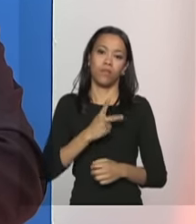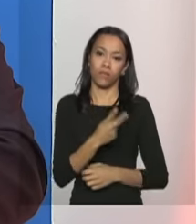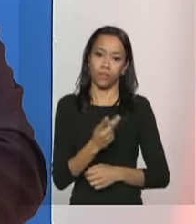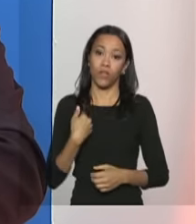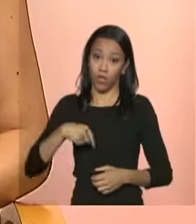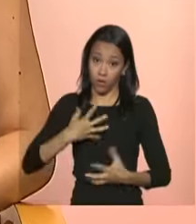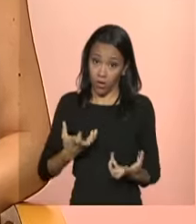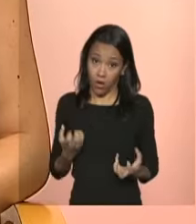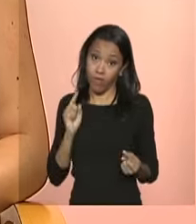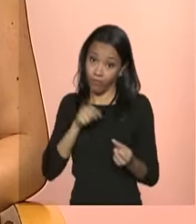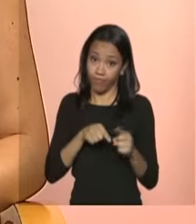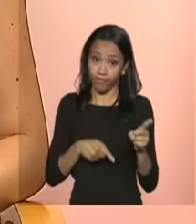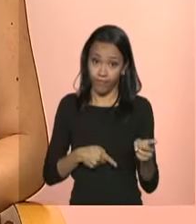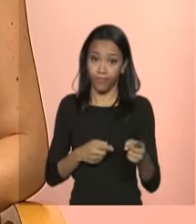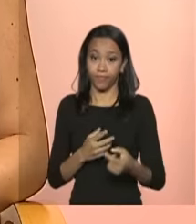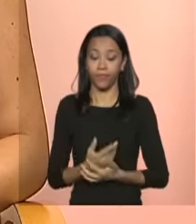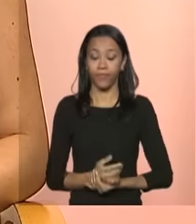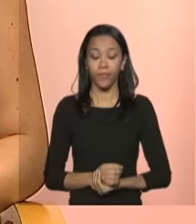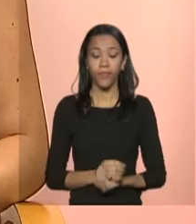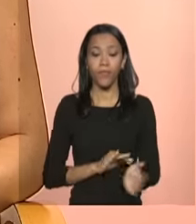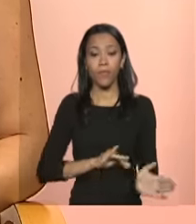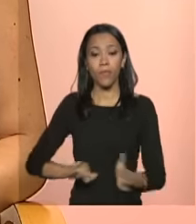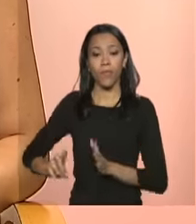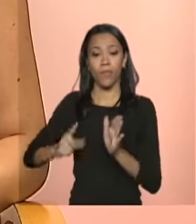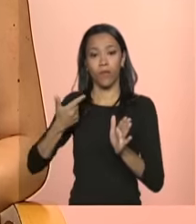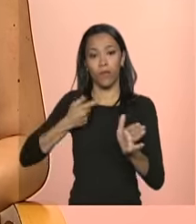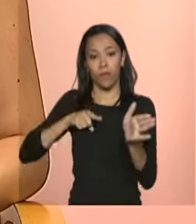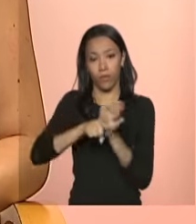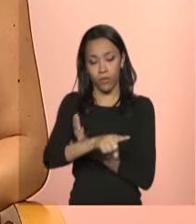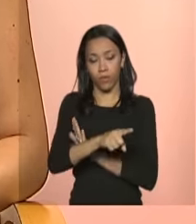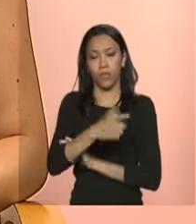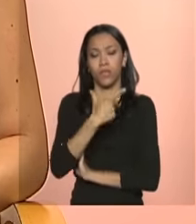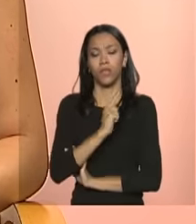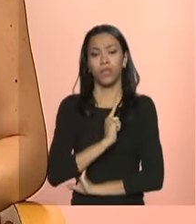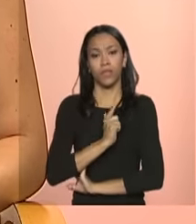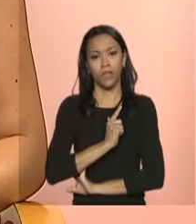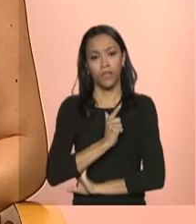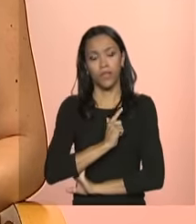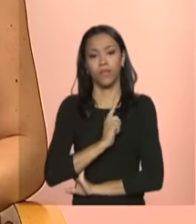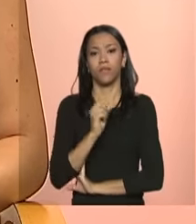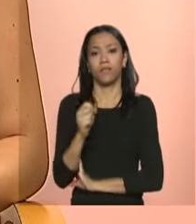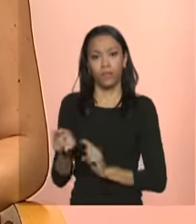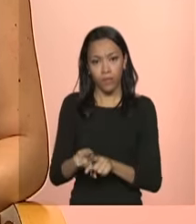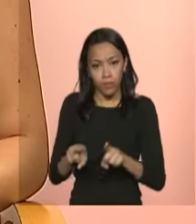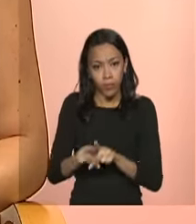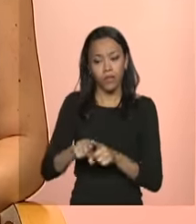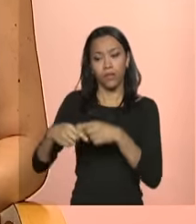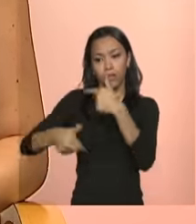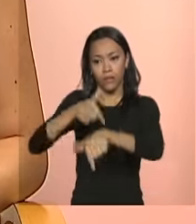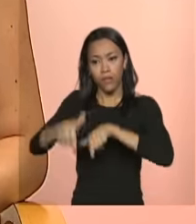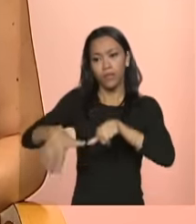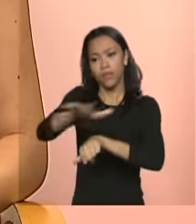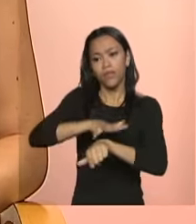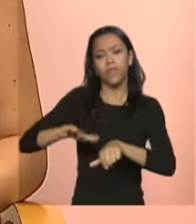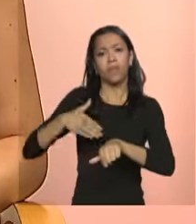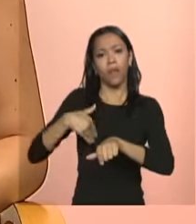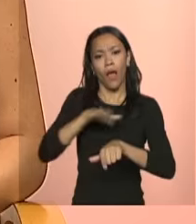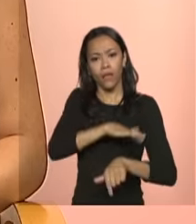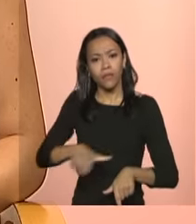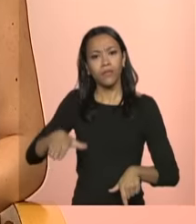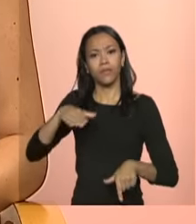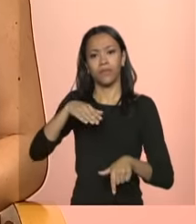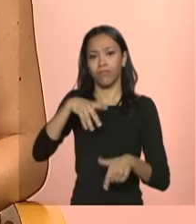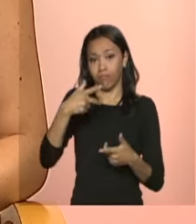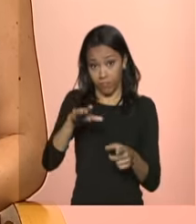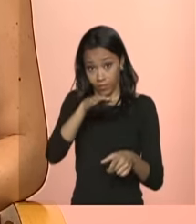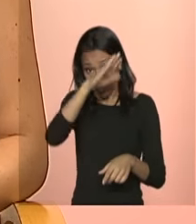e Nils Arete ainda tem esses serviços de acolhimento para adultos e famílias não é todo mundo que ainda está adaptado